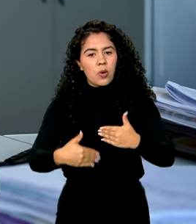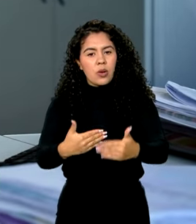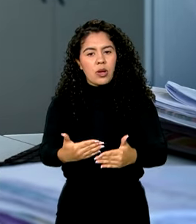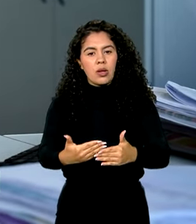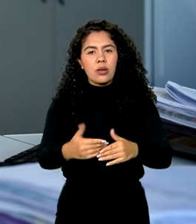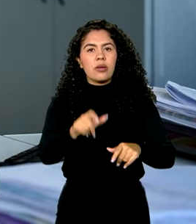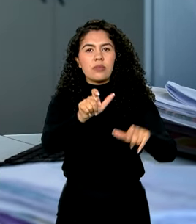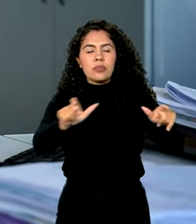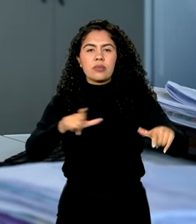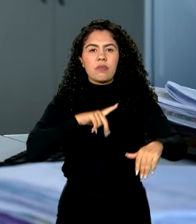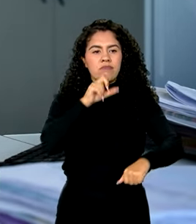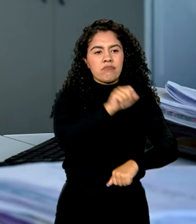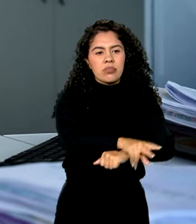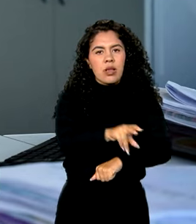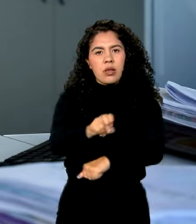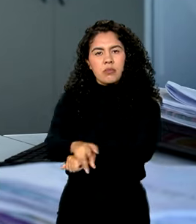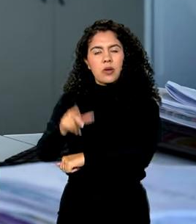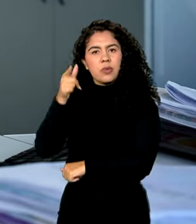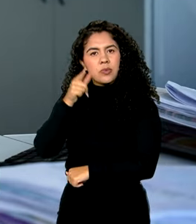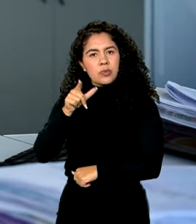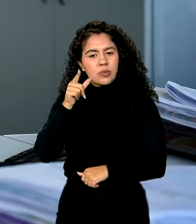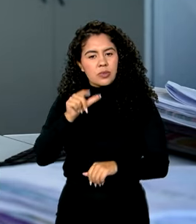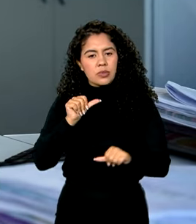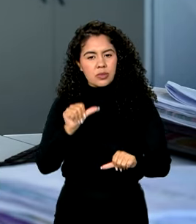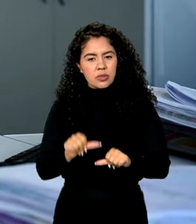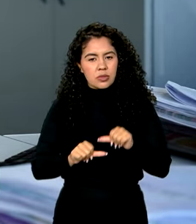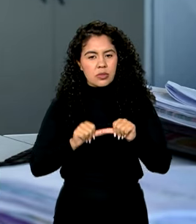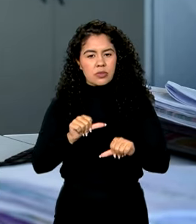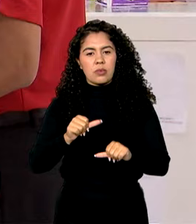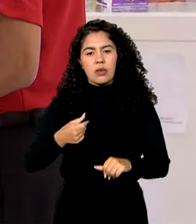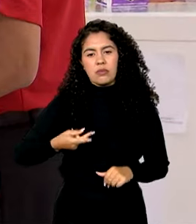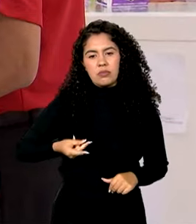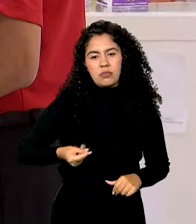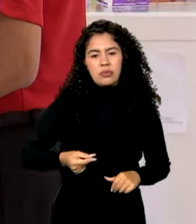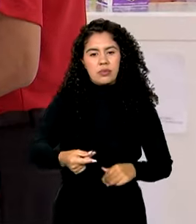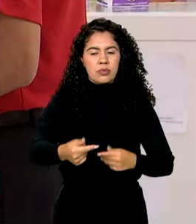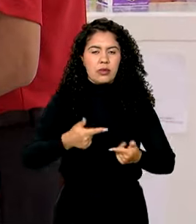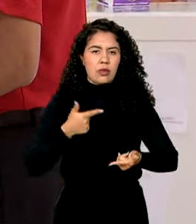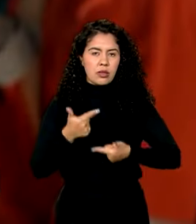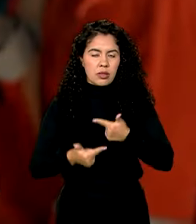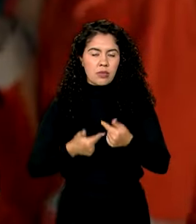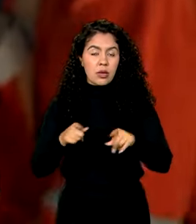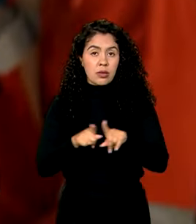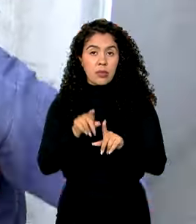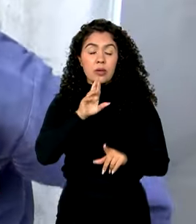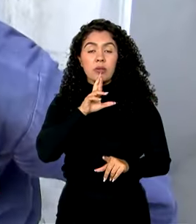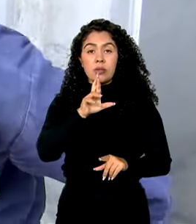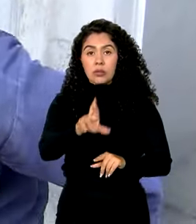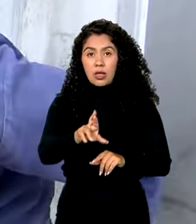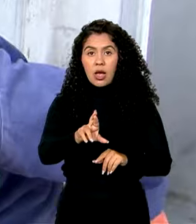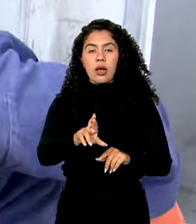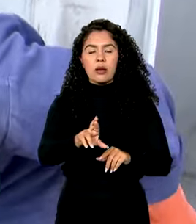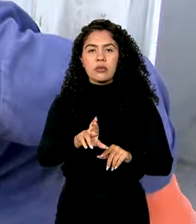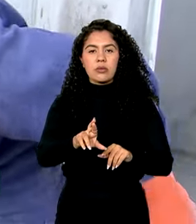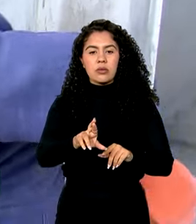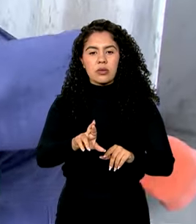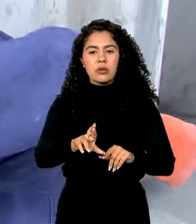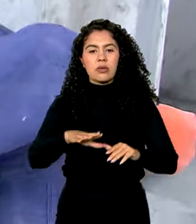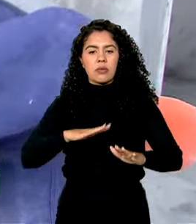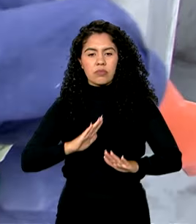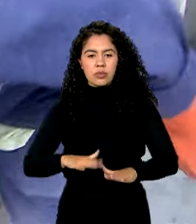posto de trabalho transformado num posto de trabalho de mais longa duração. O resultado do crescimento da ocupação é